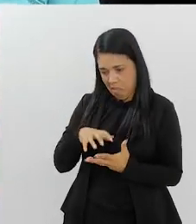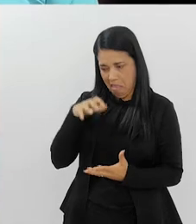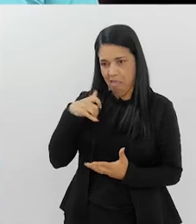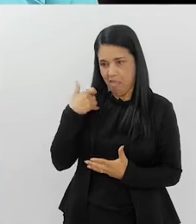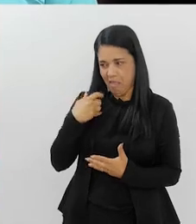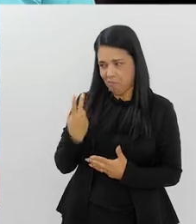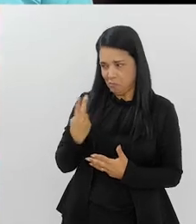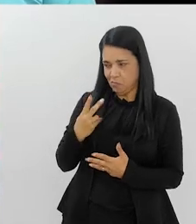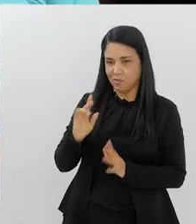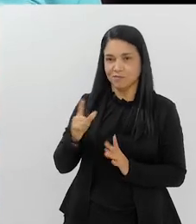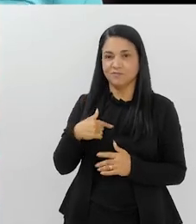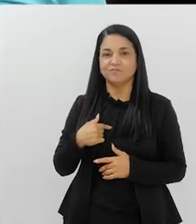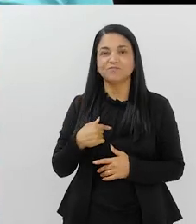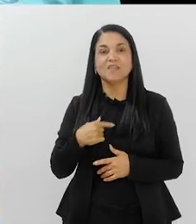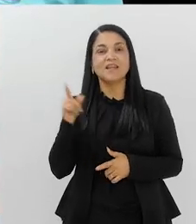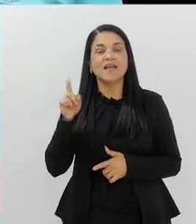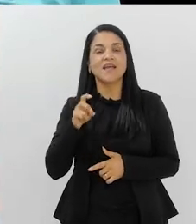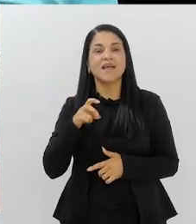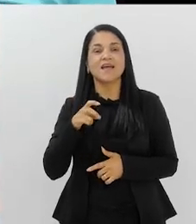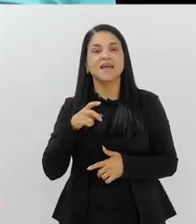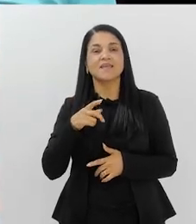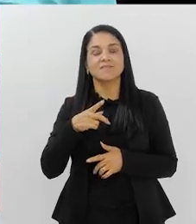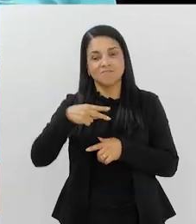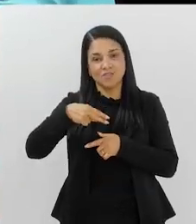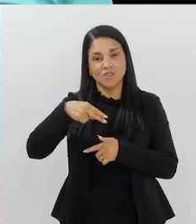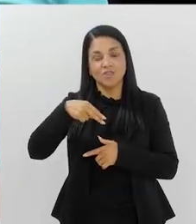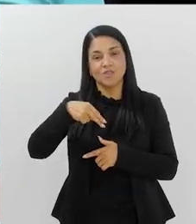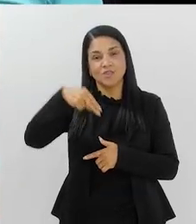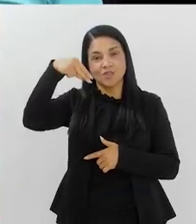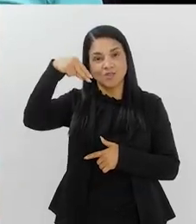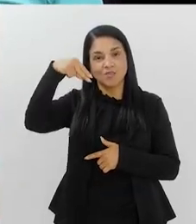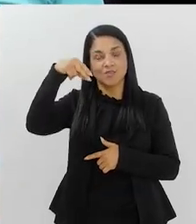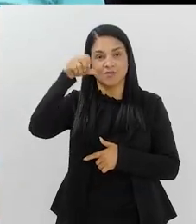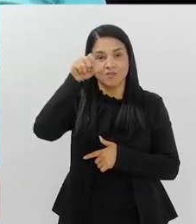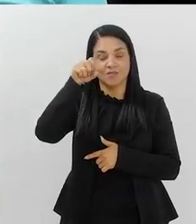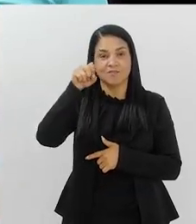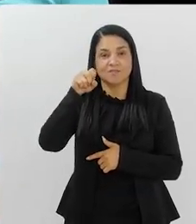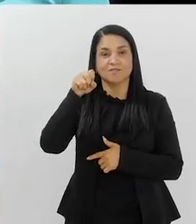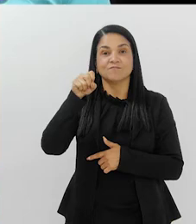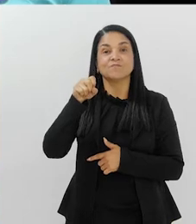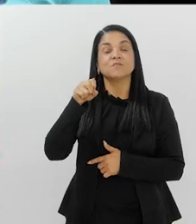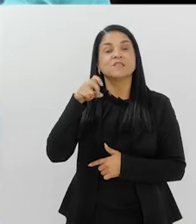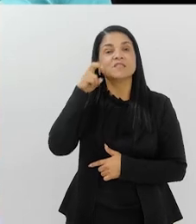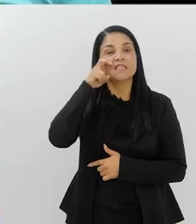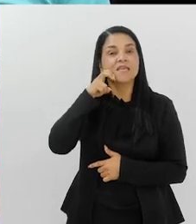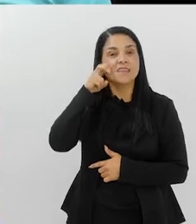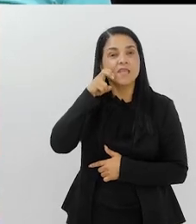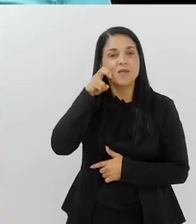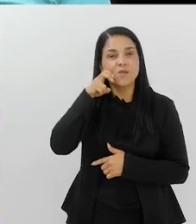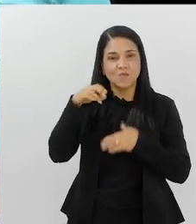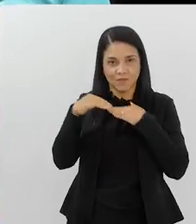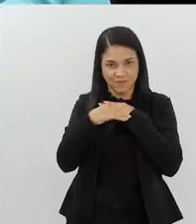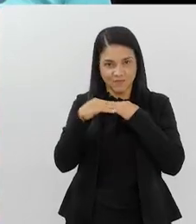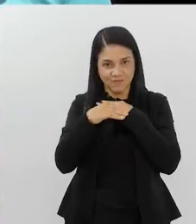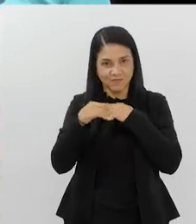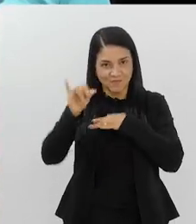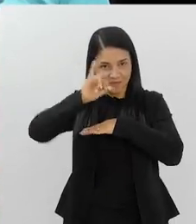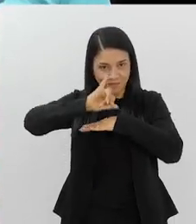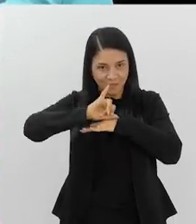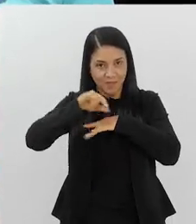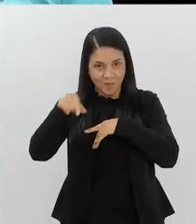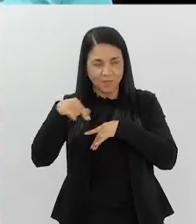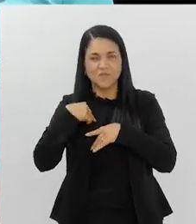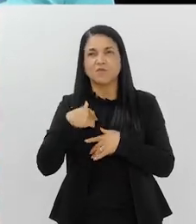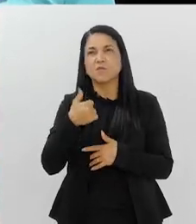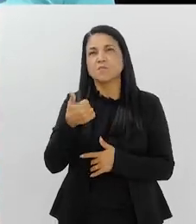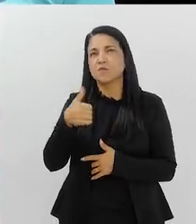velhos. Vindo lá de Natal, conheci o Clodoaldo em 1998, nos Jogos Brasileiros Paralímpicos. Eu